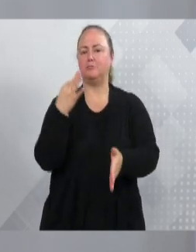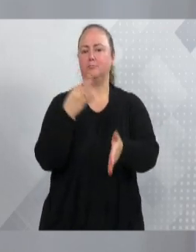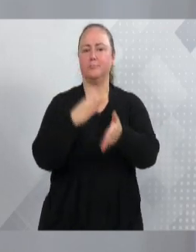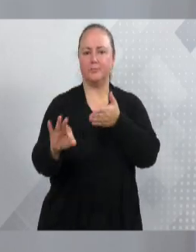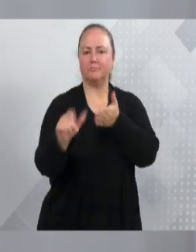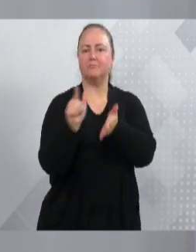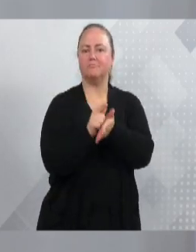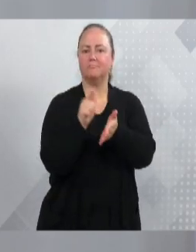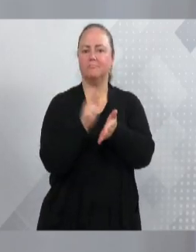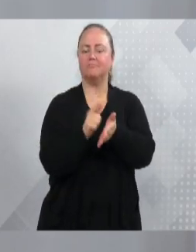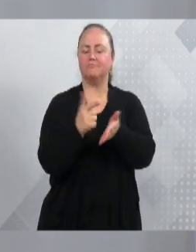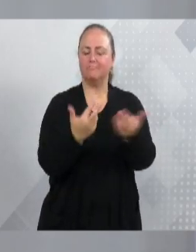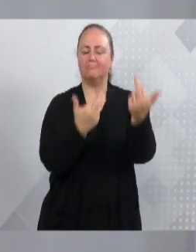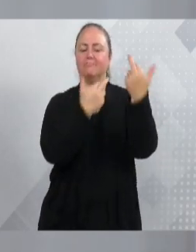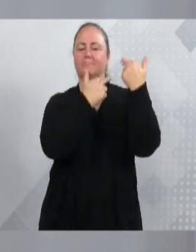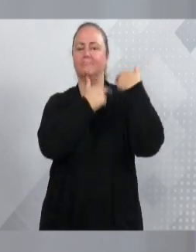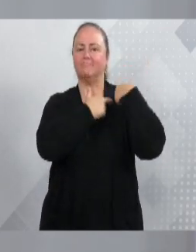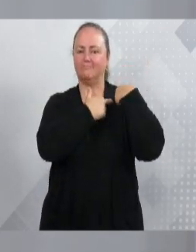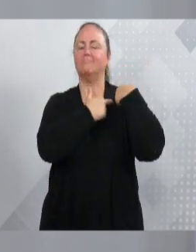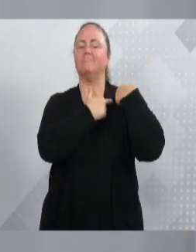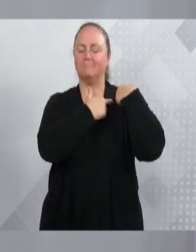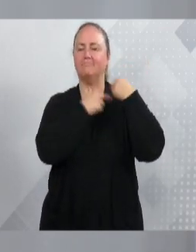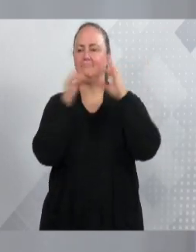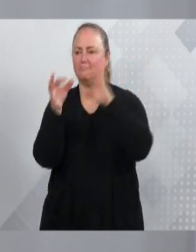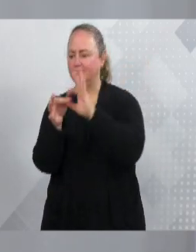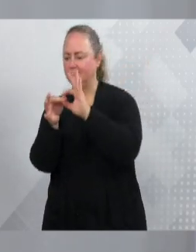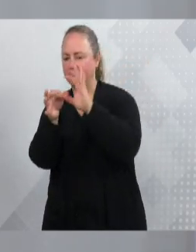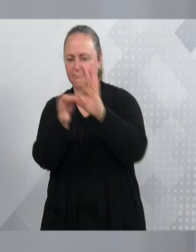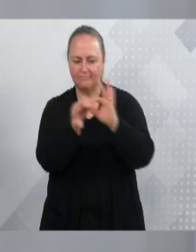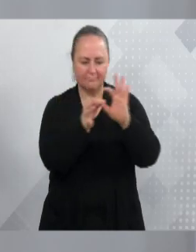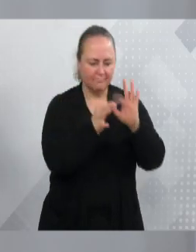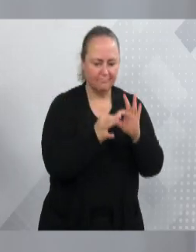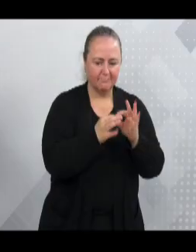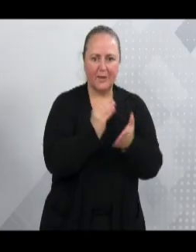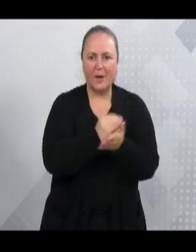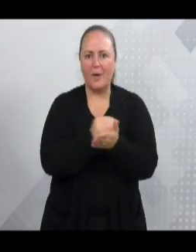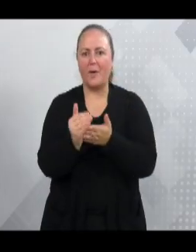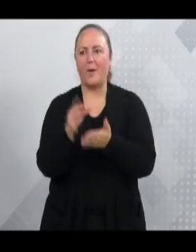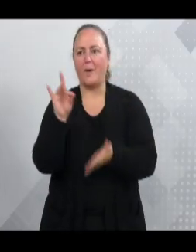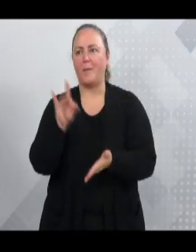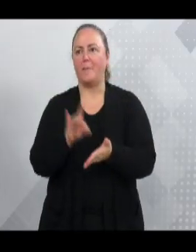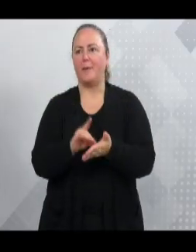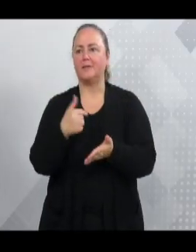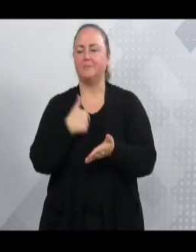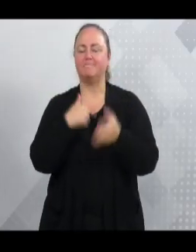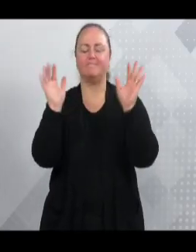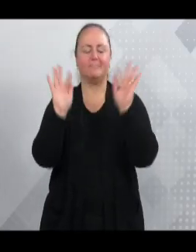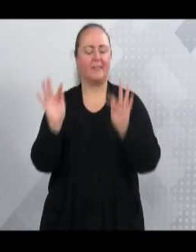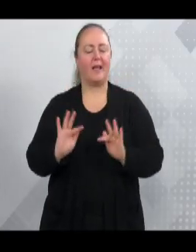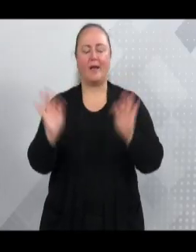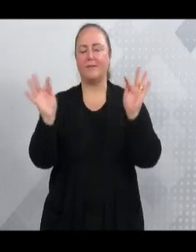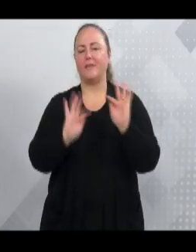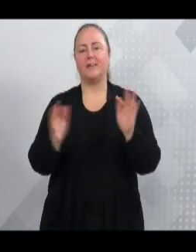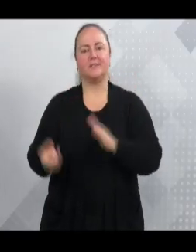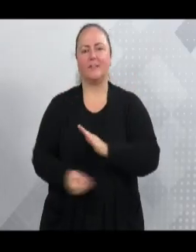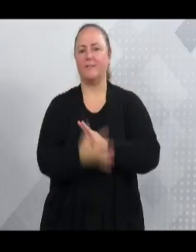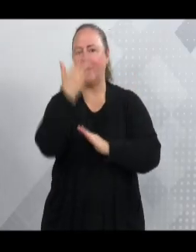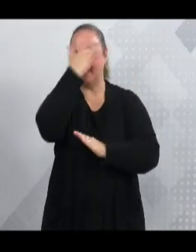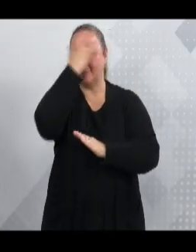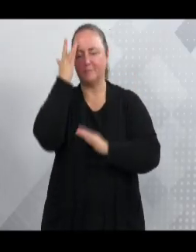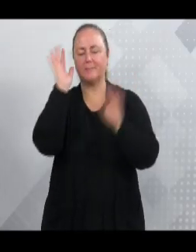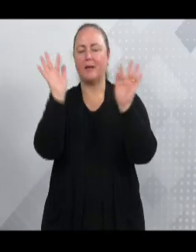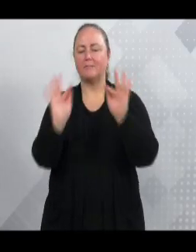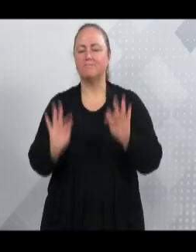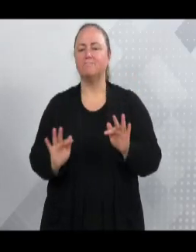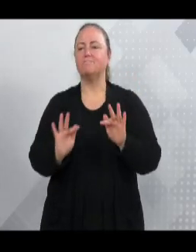termo de responsabilidade, as ligações começaram. Então, eu fiquei muito feliz de ver tantas pessoas felizes